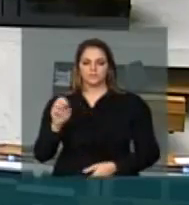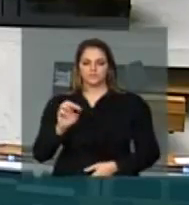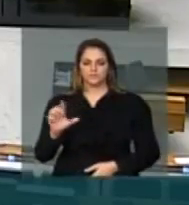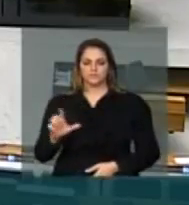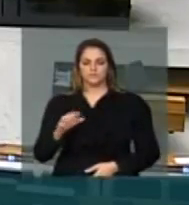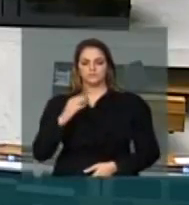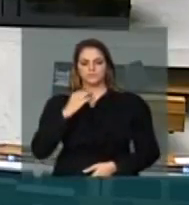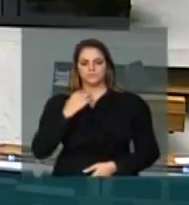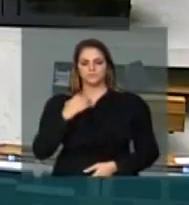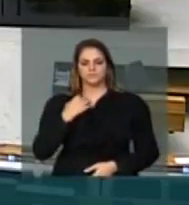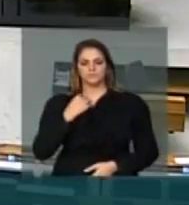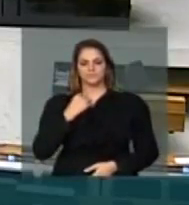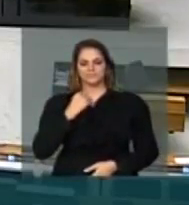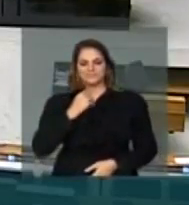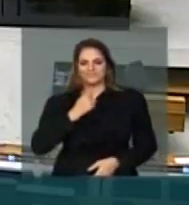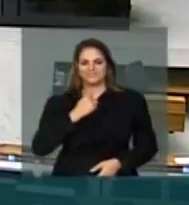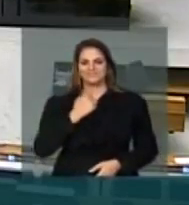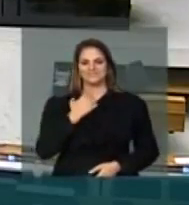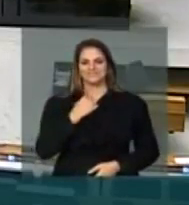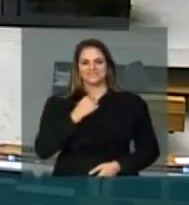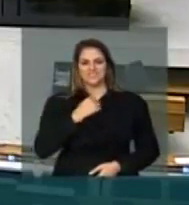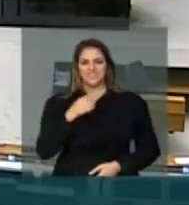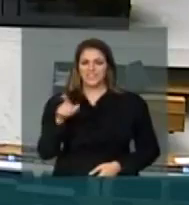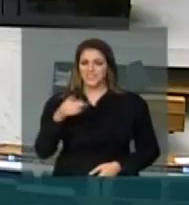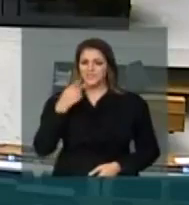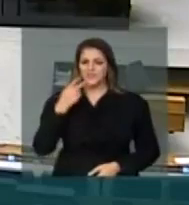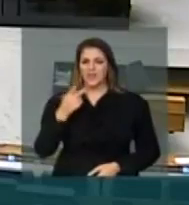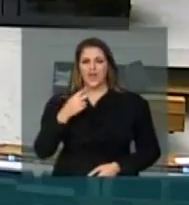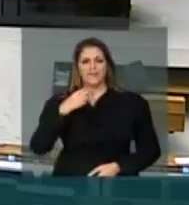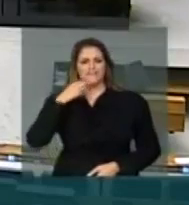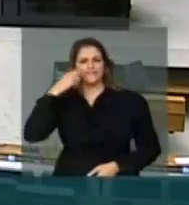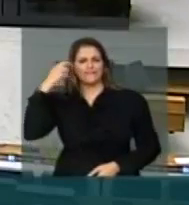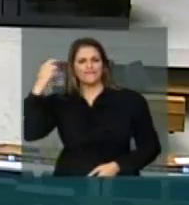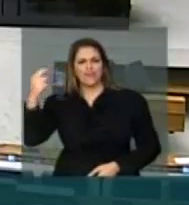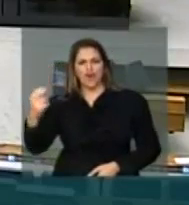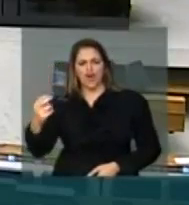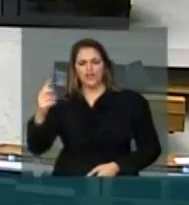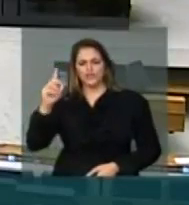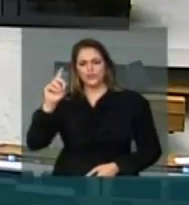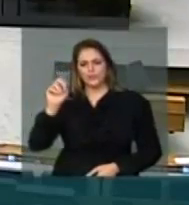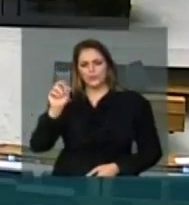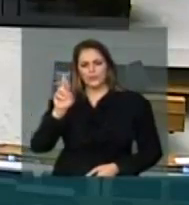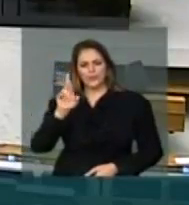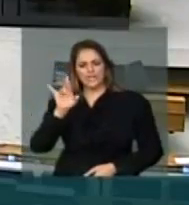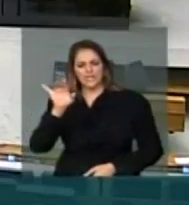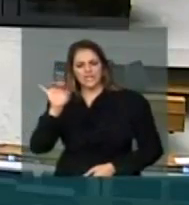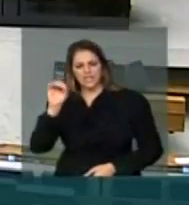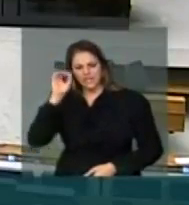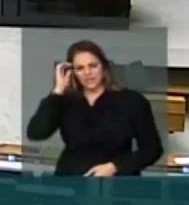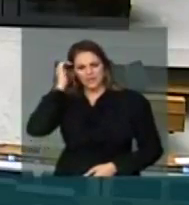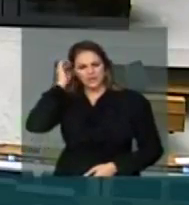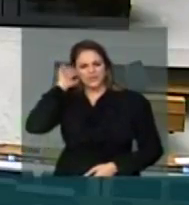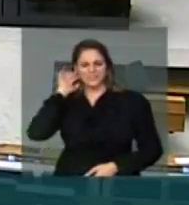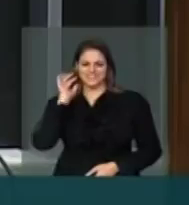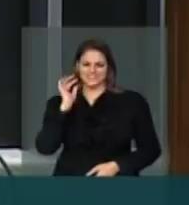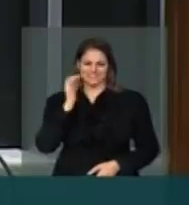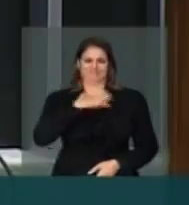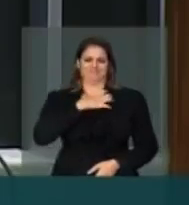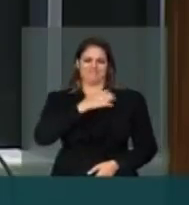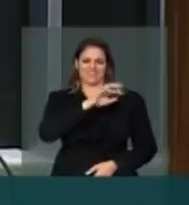Que responsabilidade, presidente, a voz do Rio de Janeiro, a voz do Morro, a voz do Asfalto,